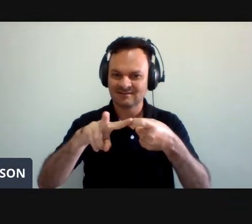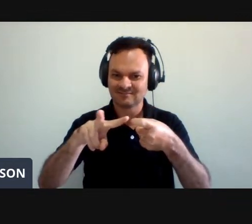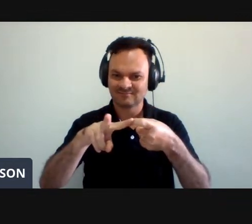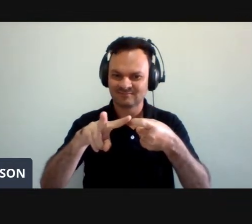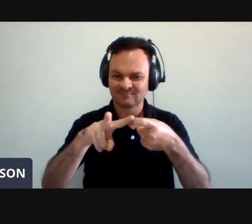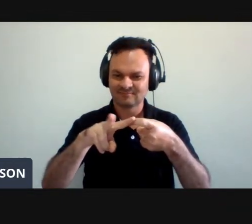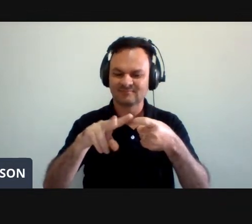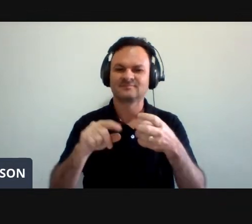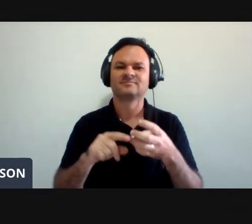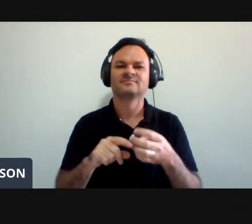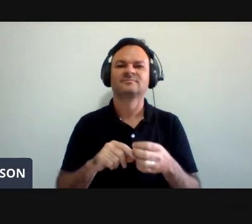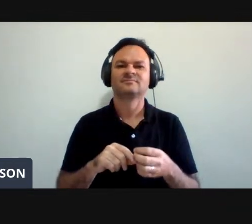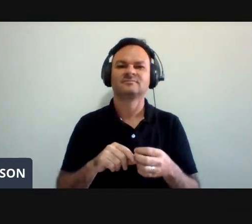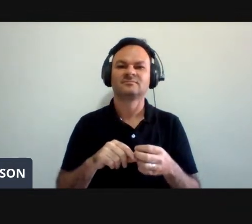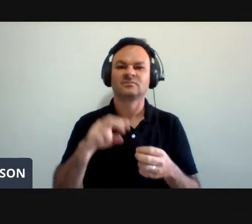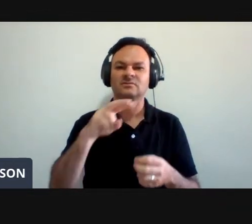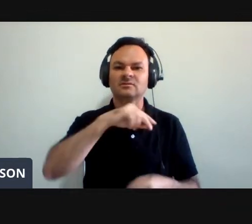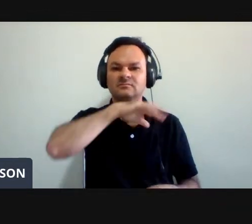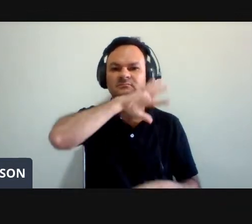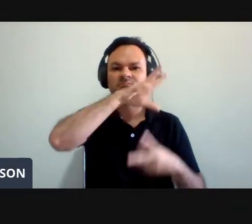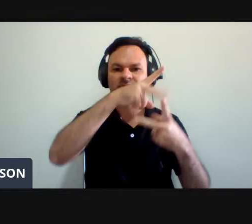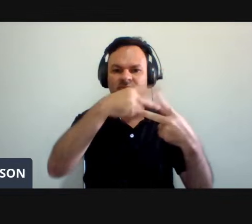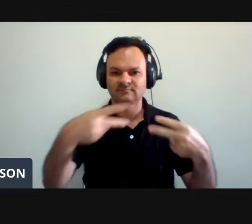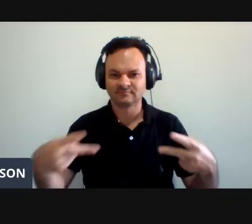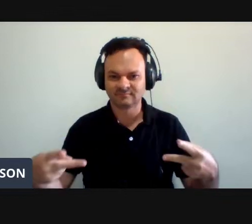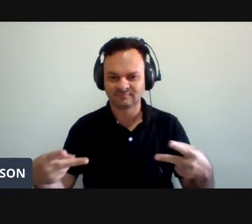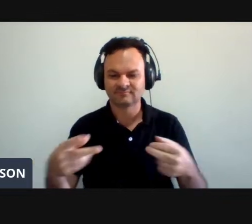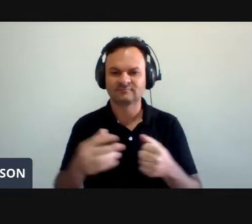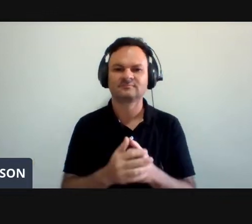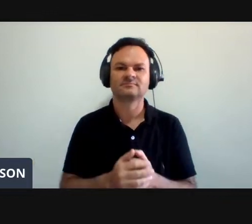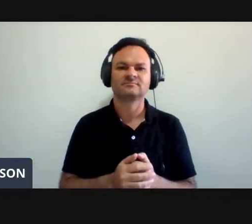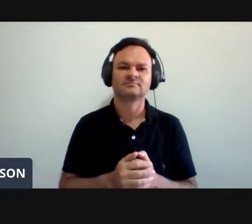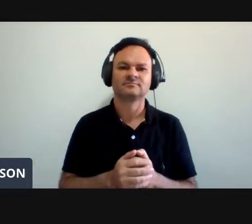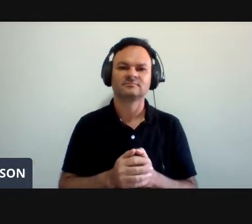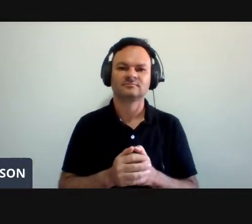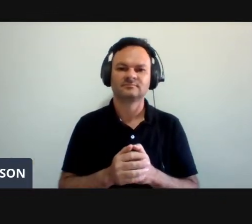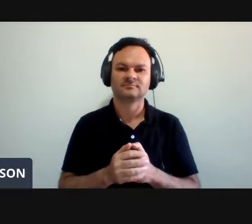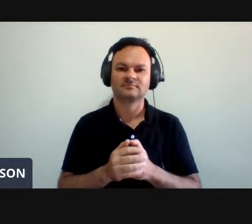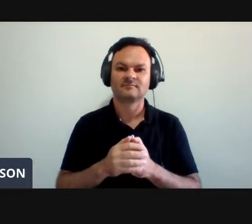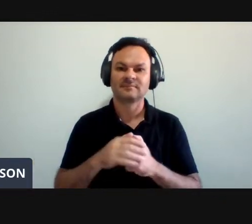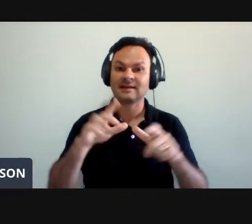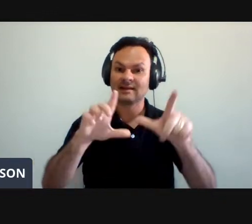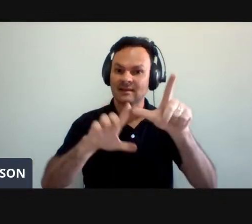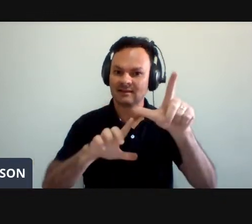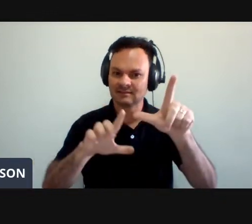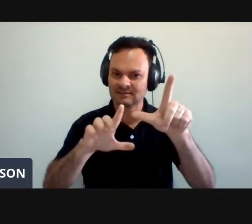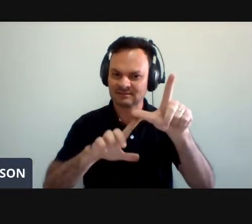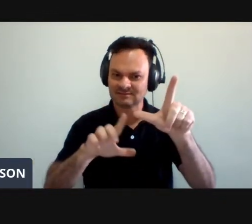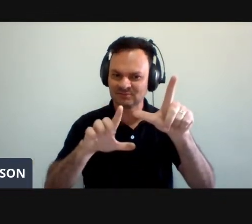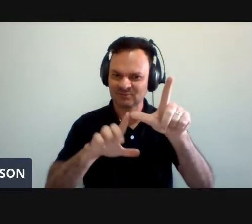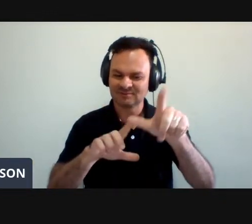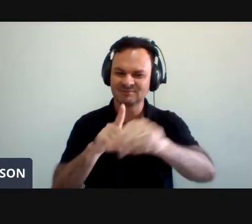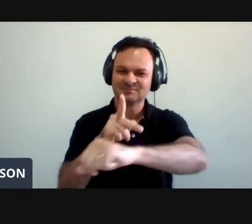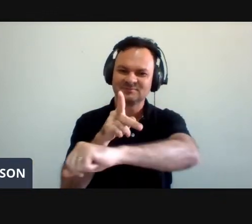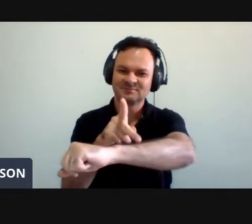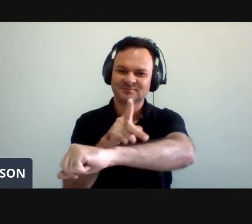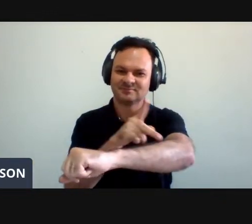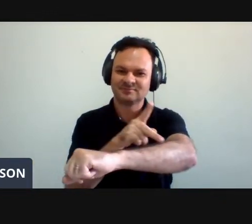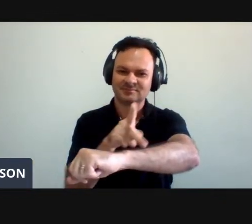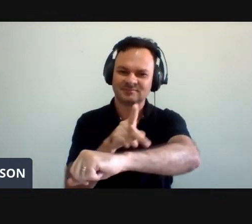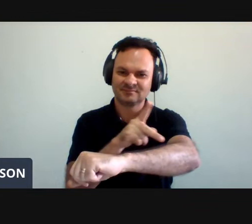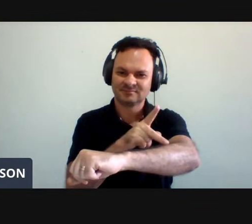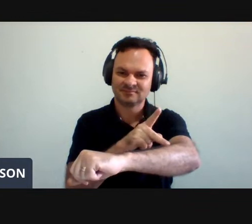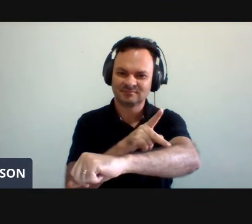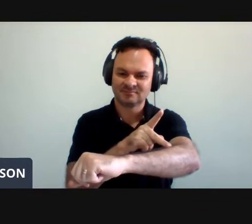bacharelado em zootecnia, licenciatura em letras e licenciatura em pedagogia,